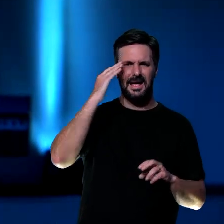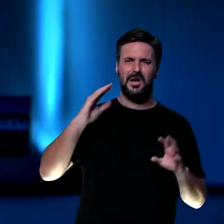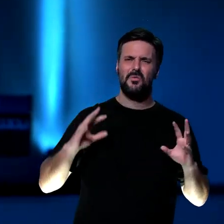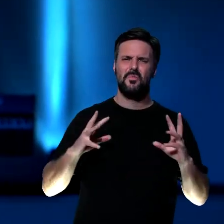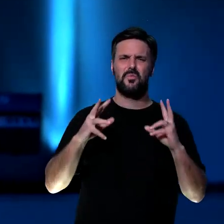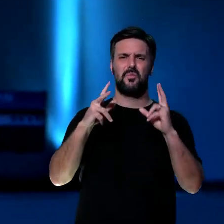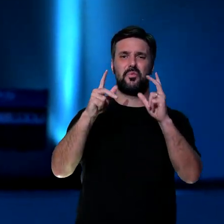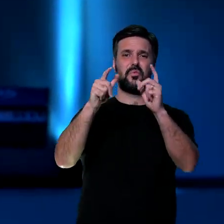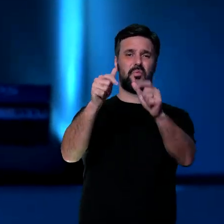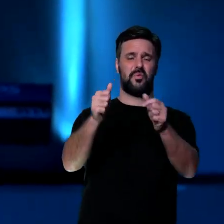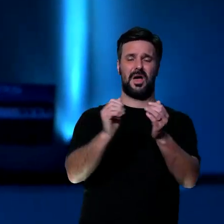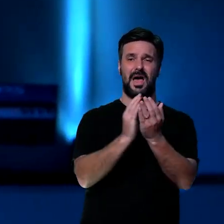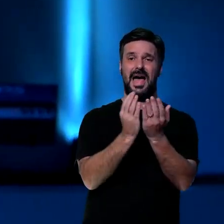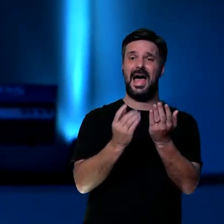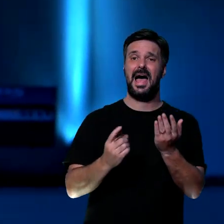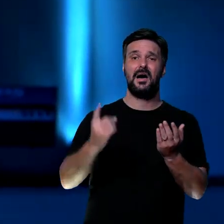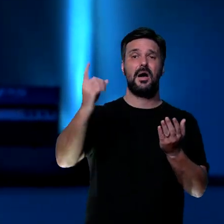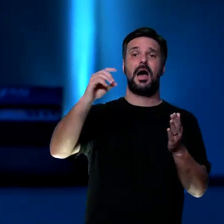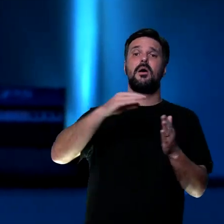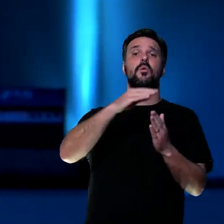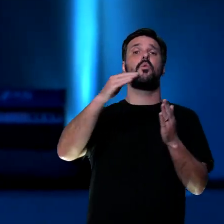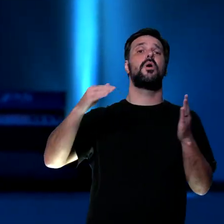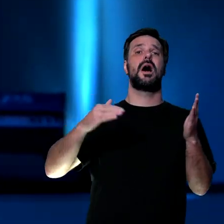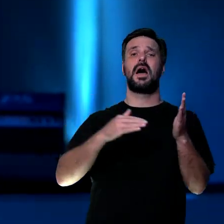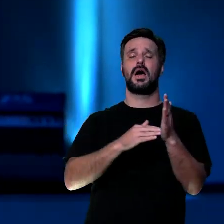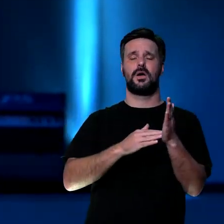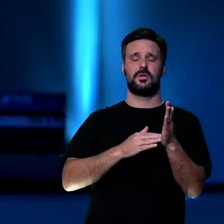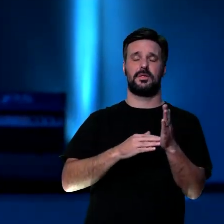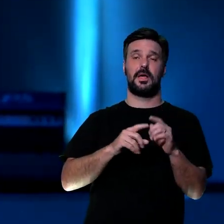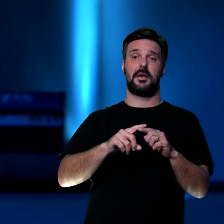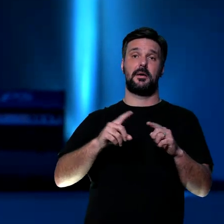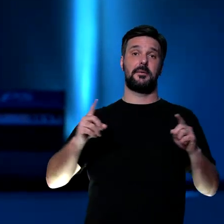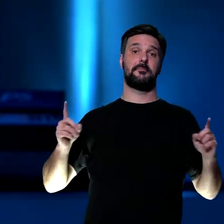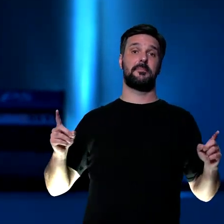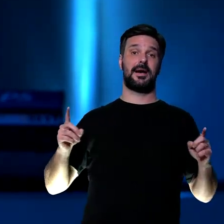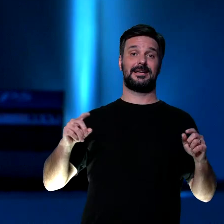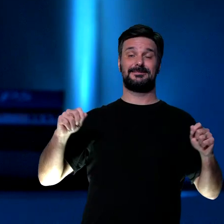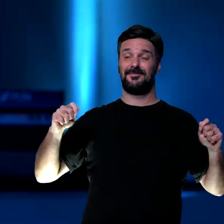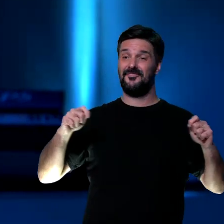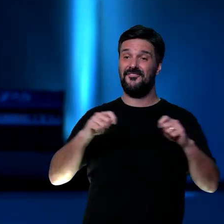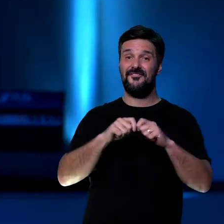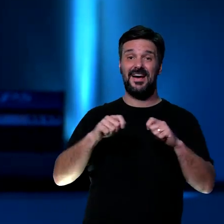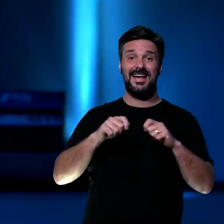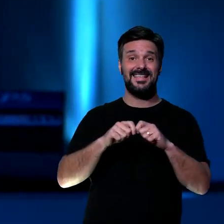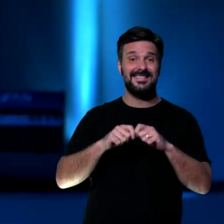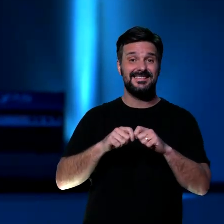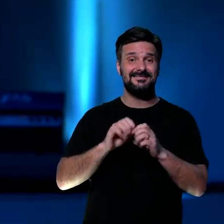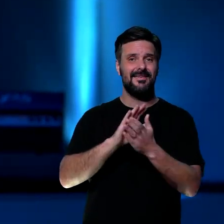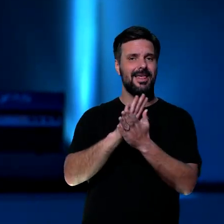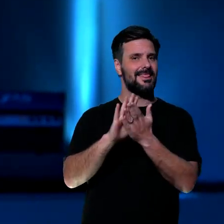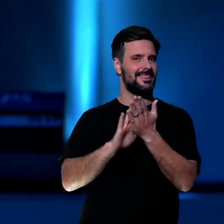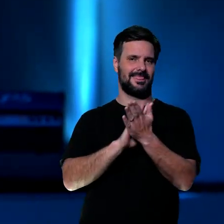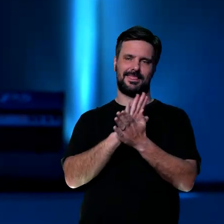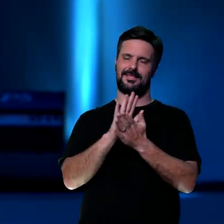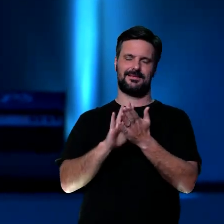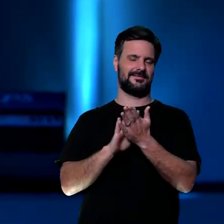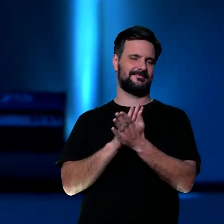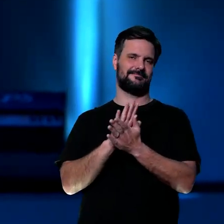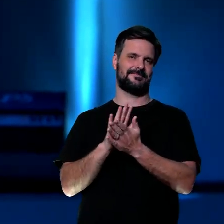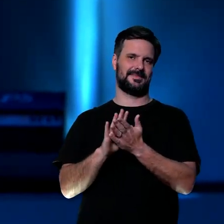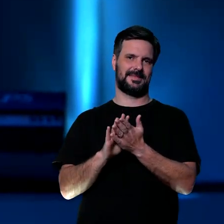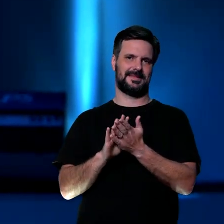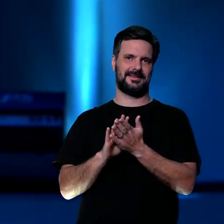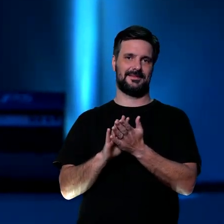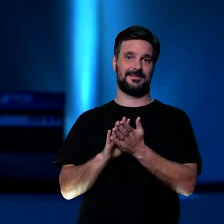já leu a Bíblia trocentas vezes, legal, agora, não é isso que muda a vida, informação apenas,